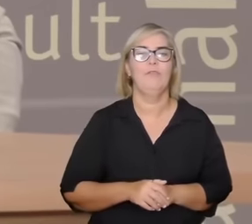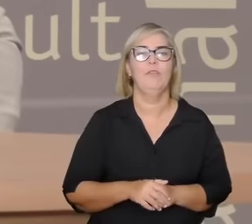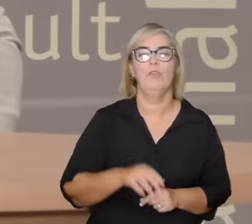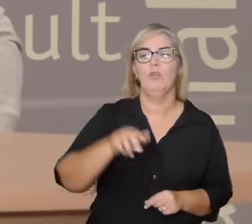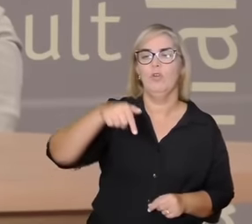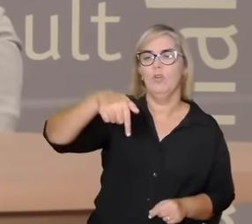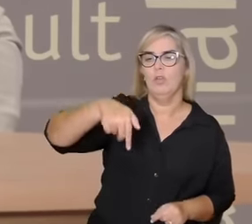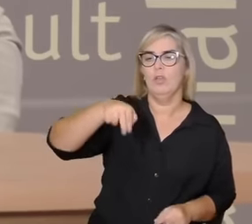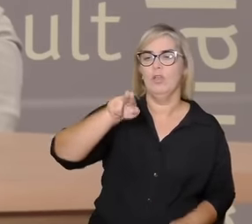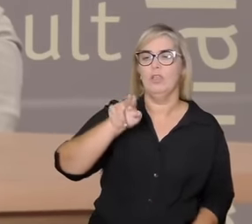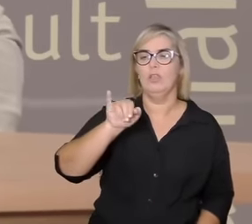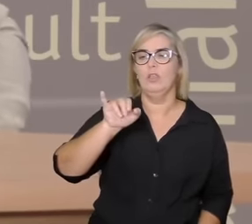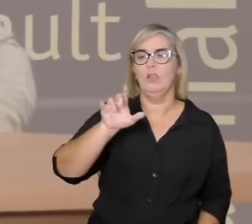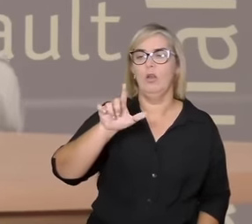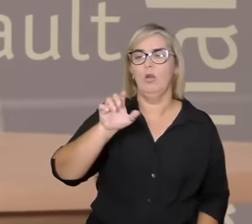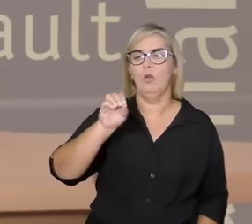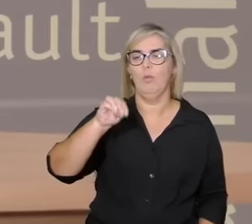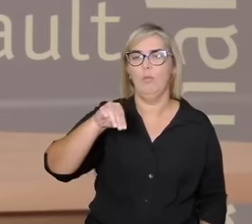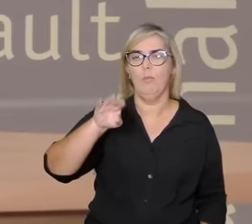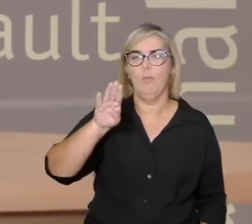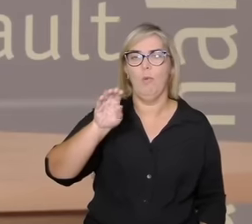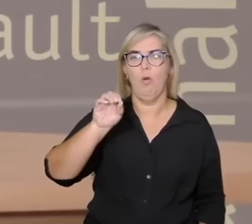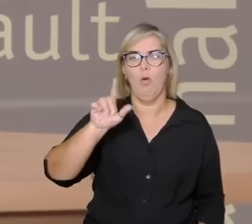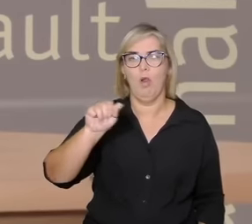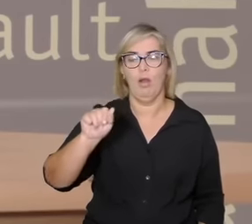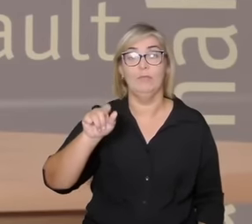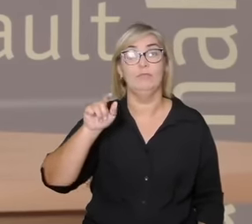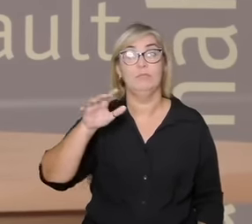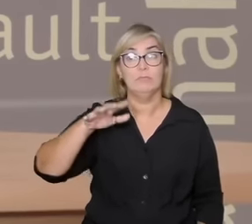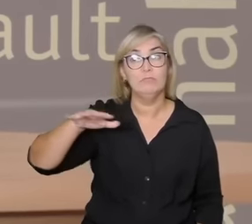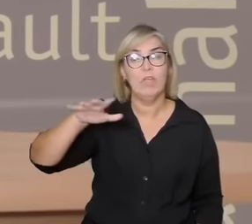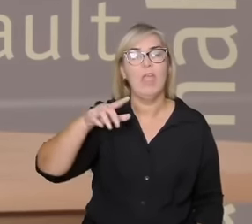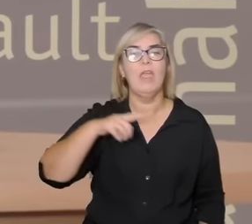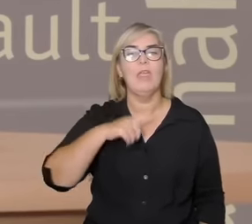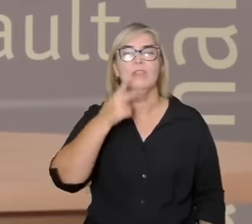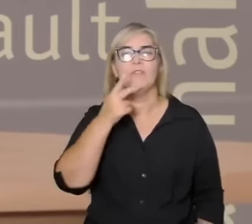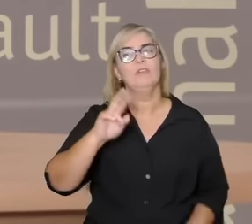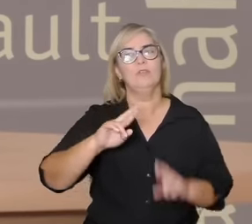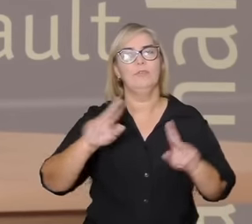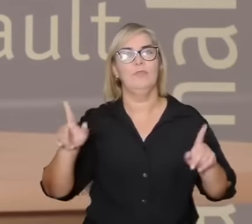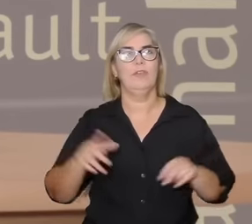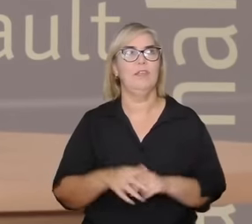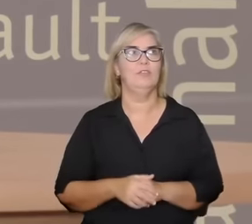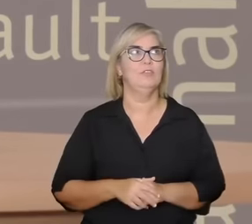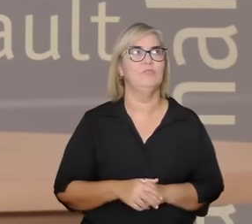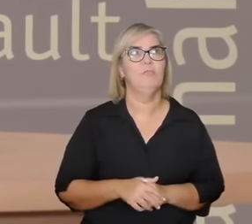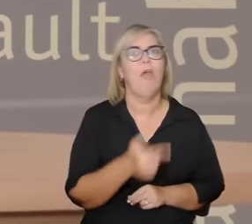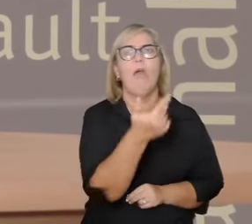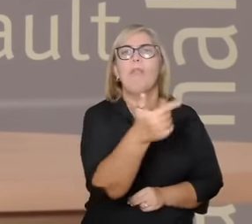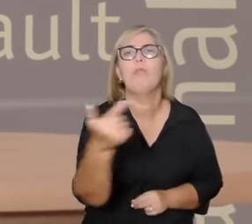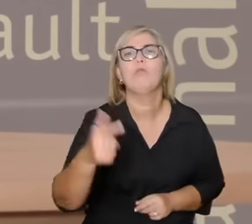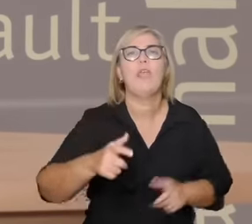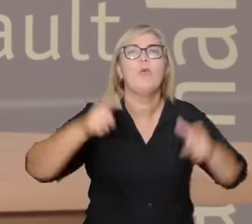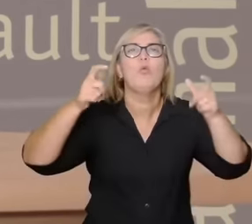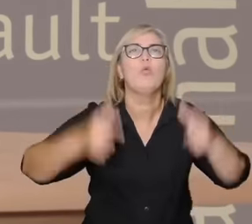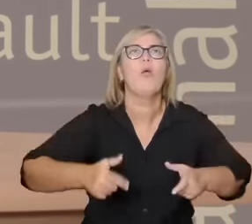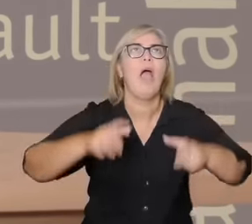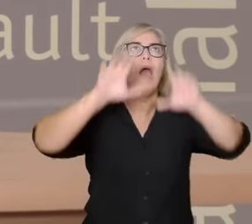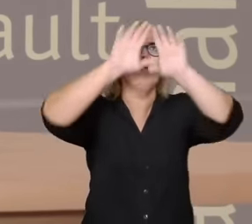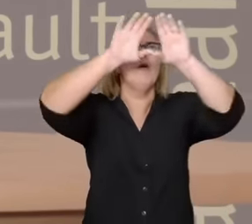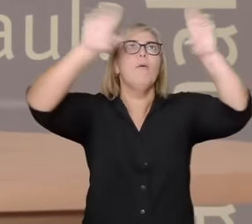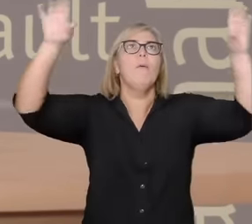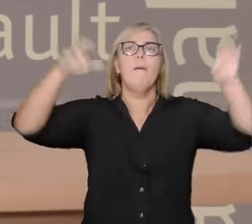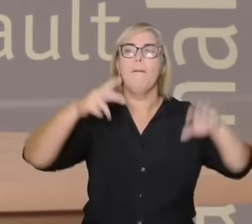cultura africana tem uma diferença porque não tem essa necessidade de um paraíso não tem um pecado original